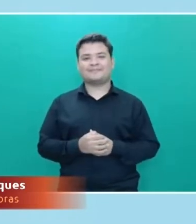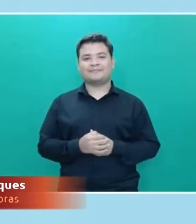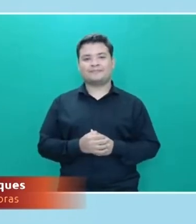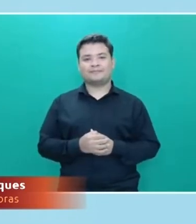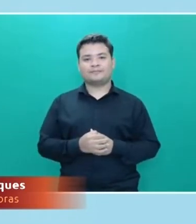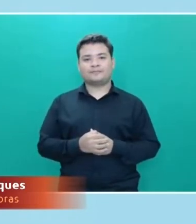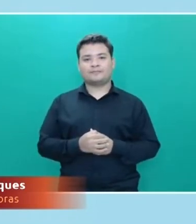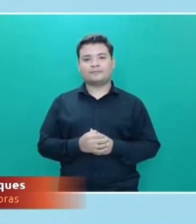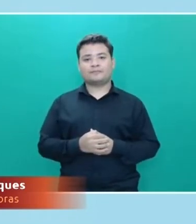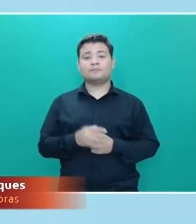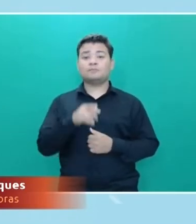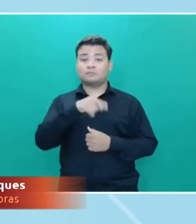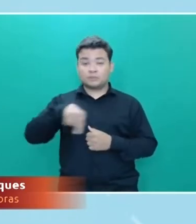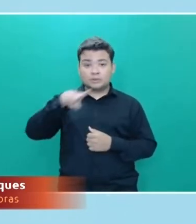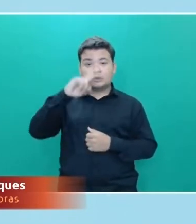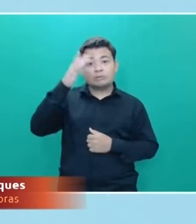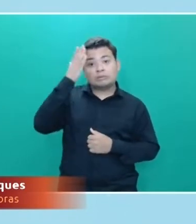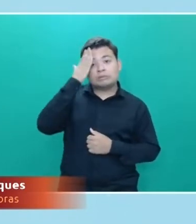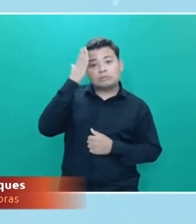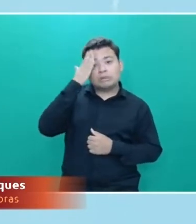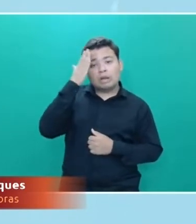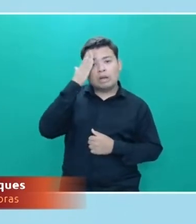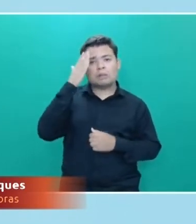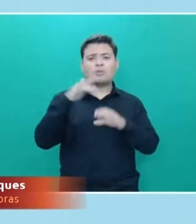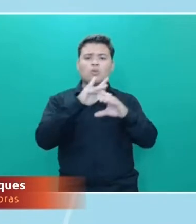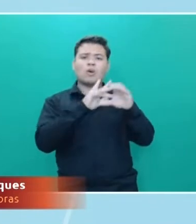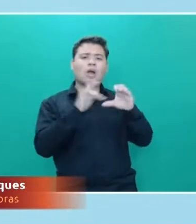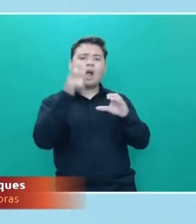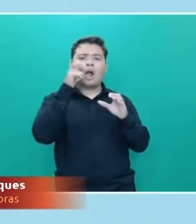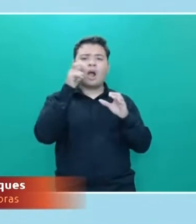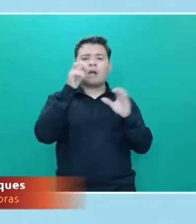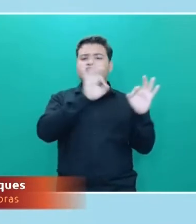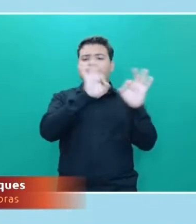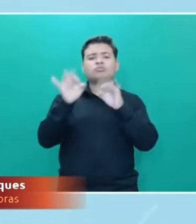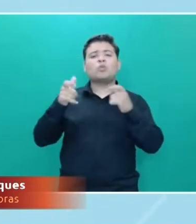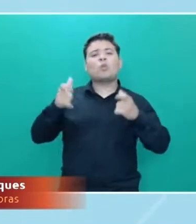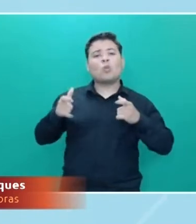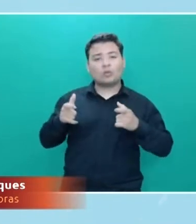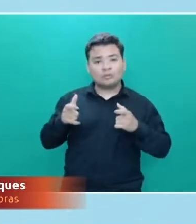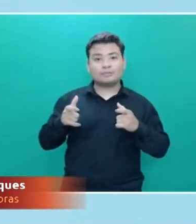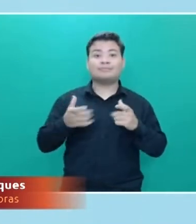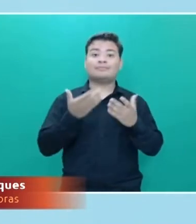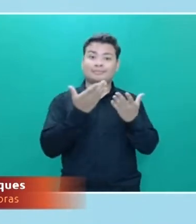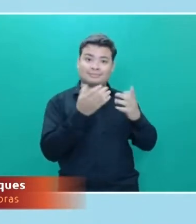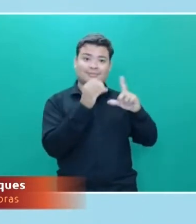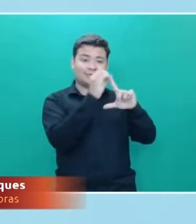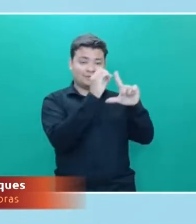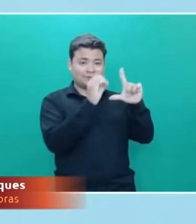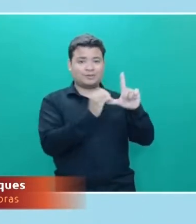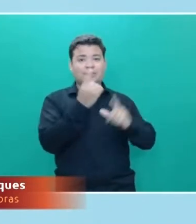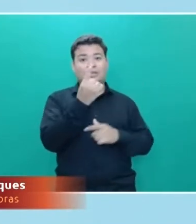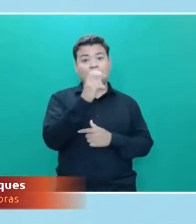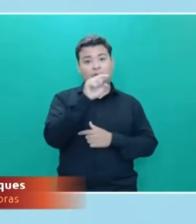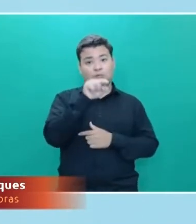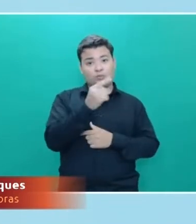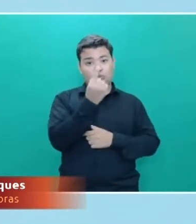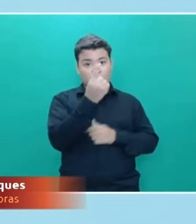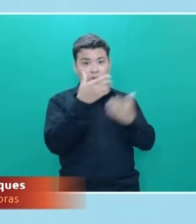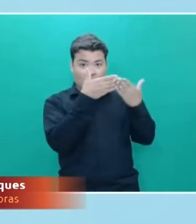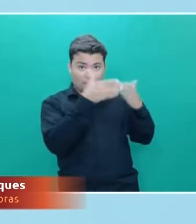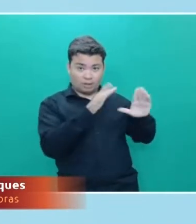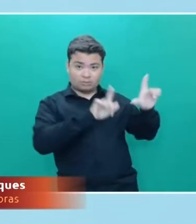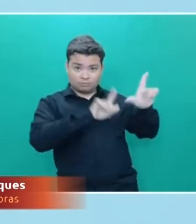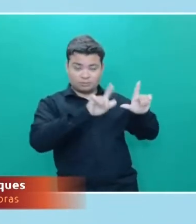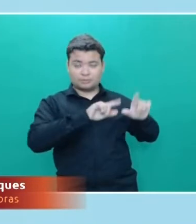E você sabe onde assistir o nosso programa. Ele é exibido na TVUFG, canal 15.1 do Sinal Aberto,